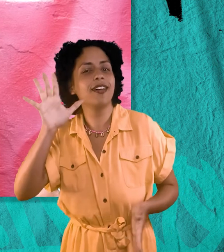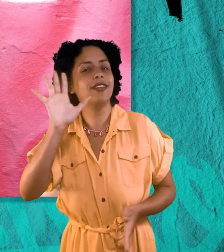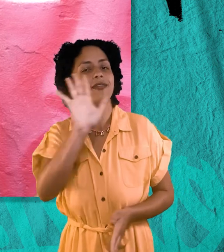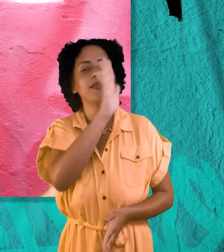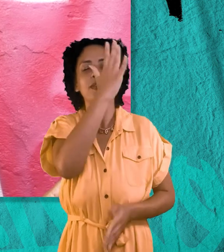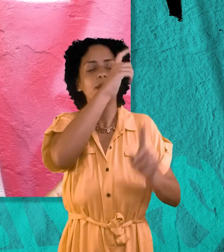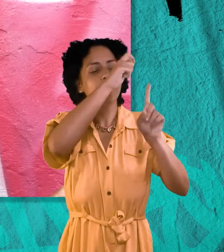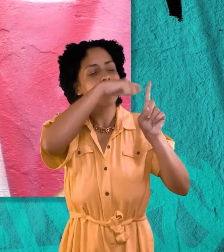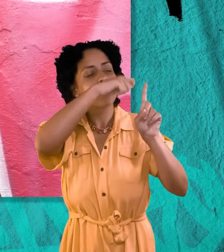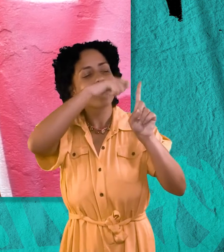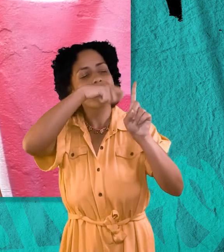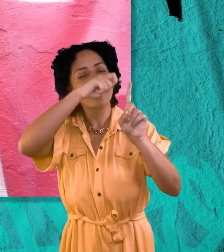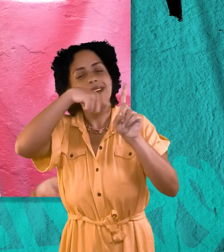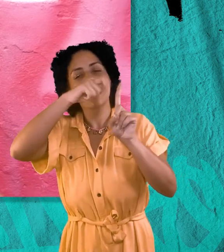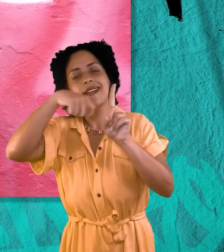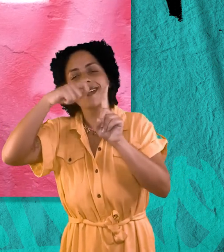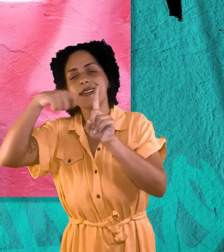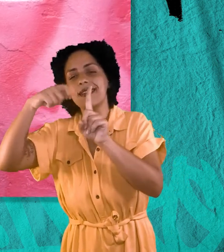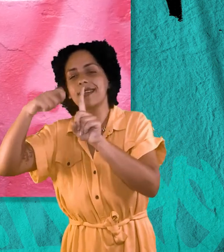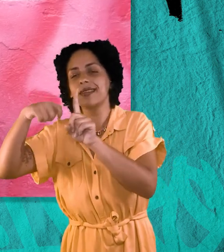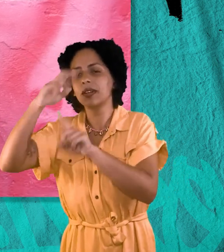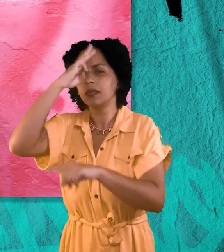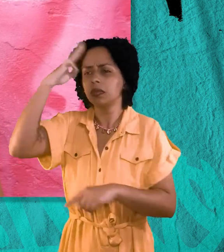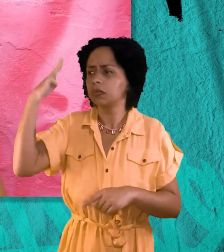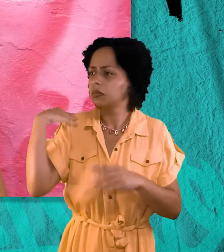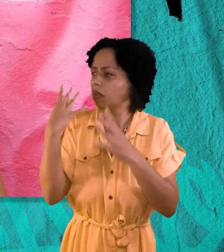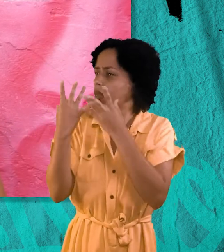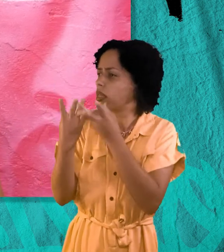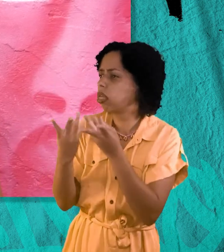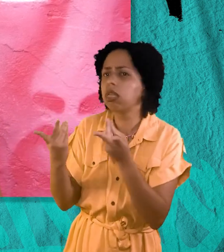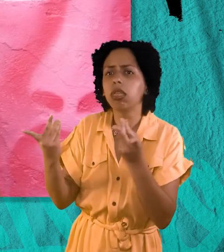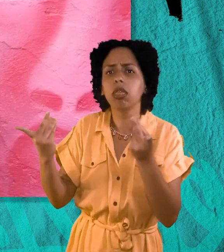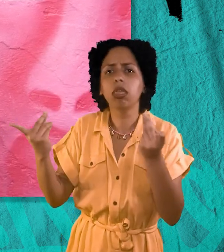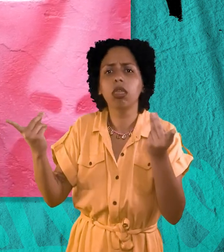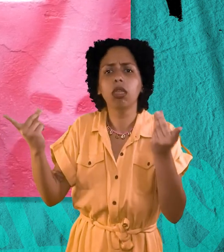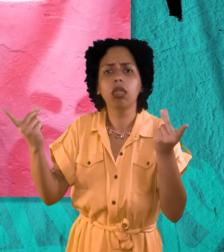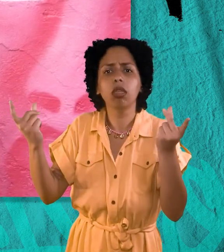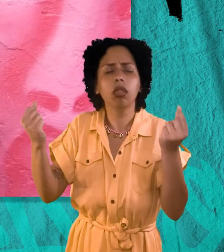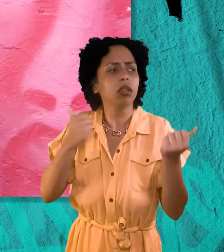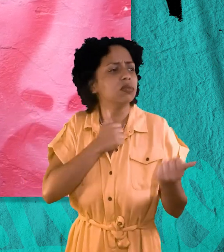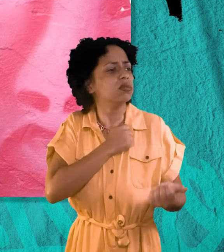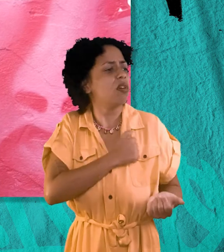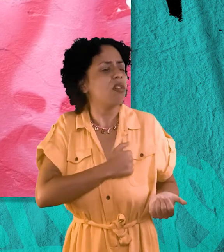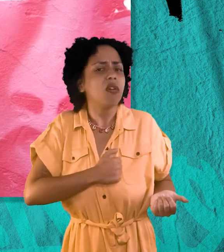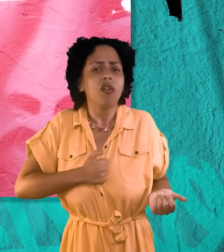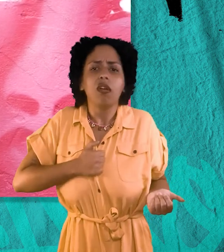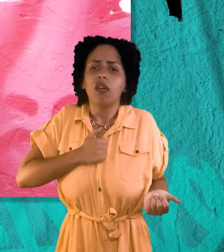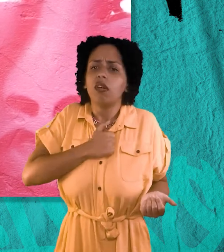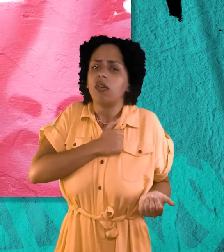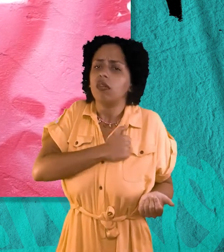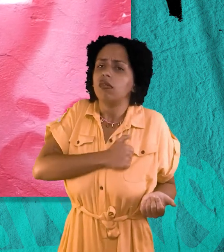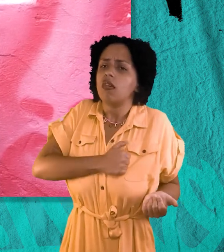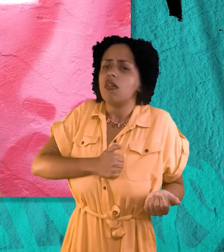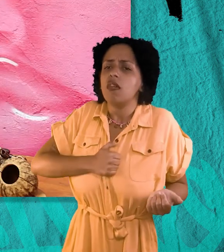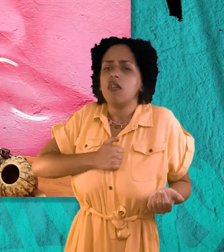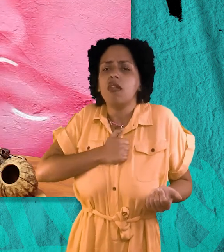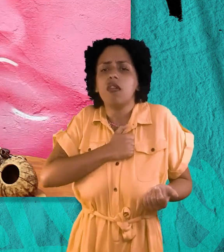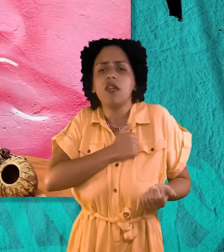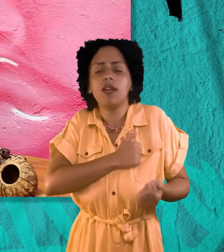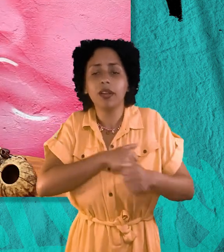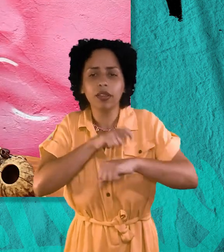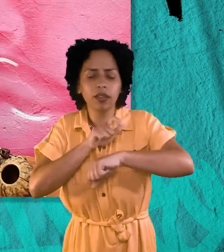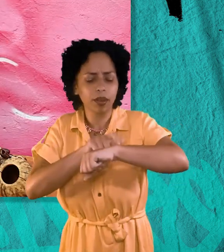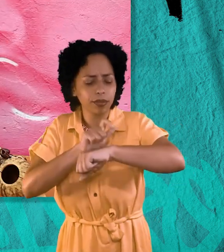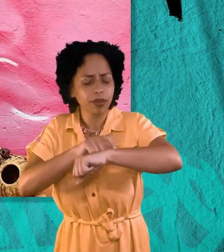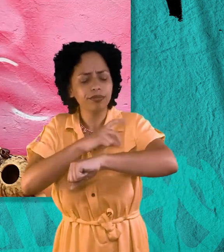do verão, Maria simplesmente desapareceu. Ficou, pra nós só a saudade. E o tempo